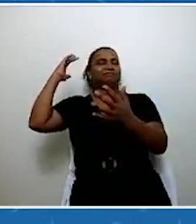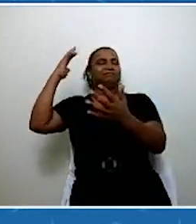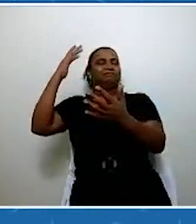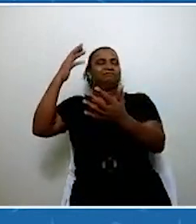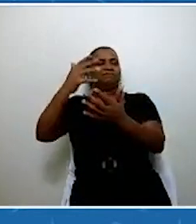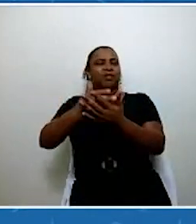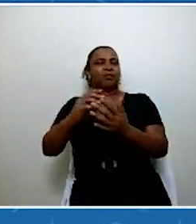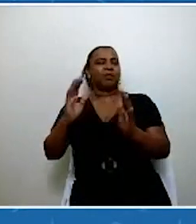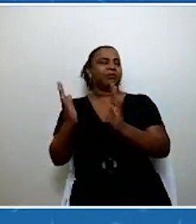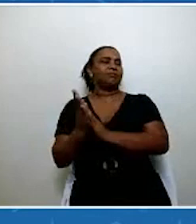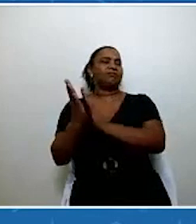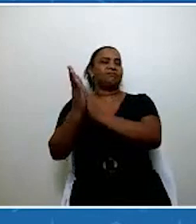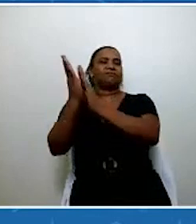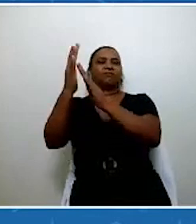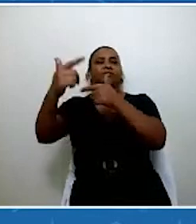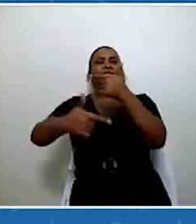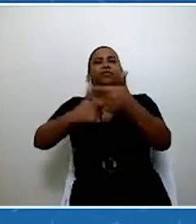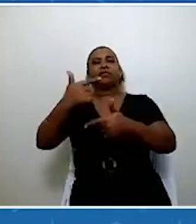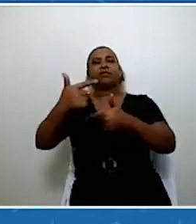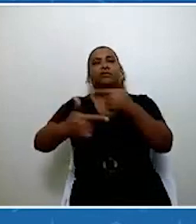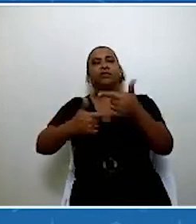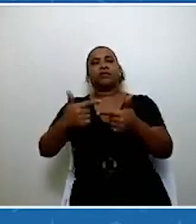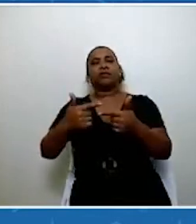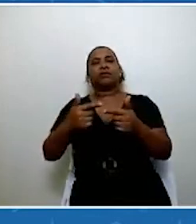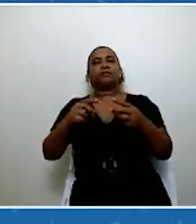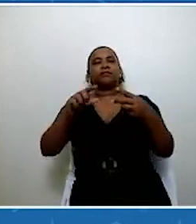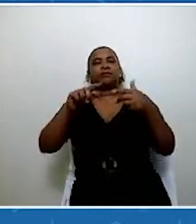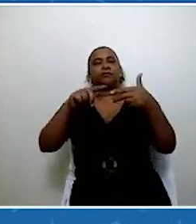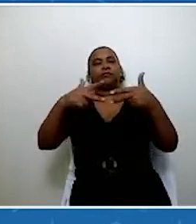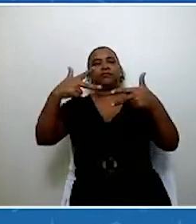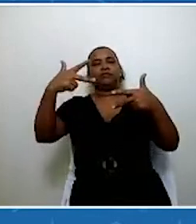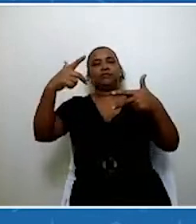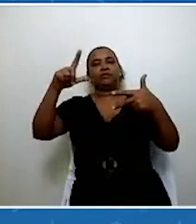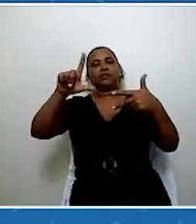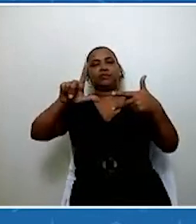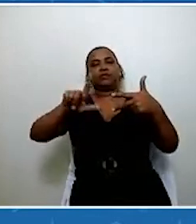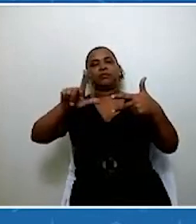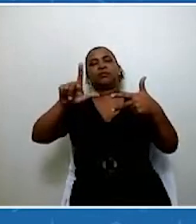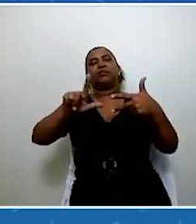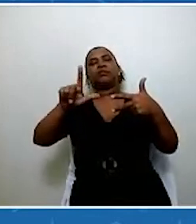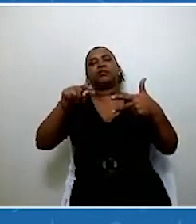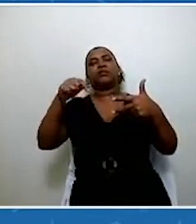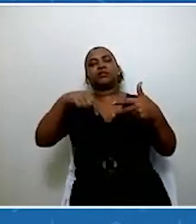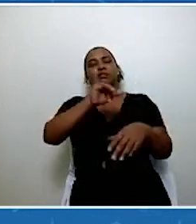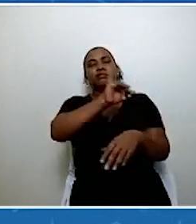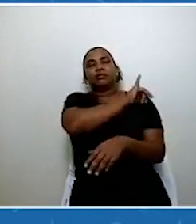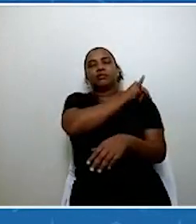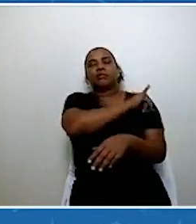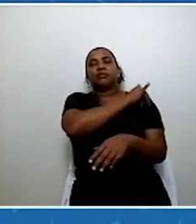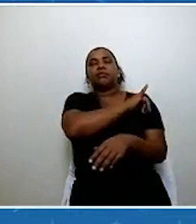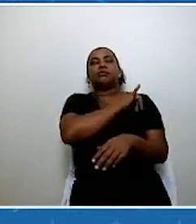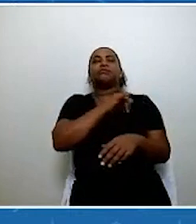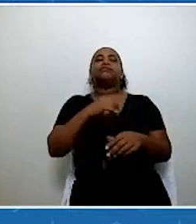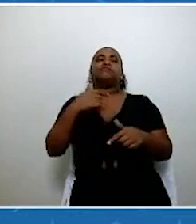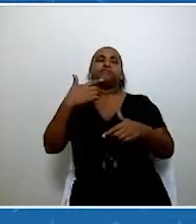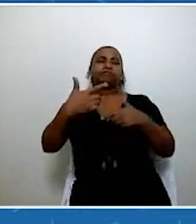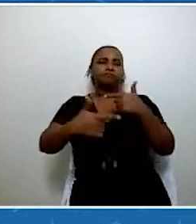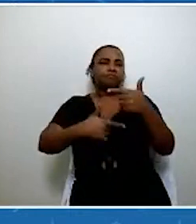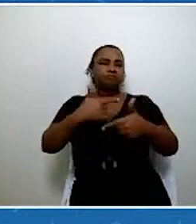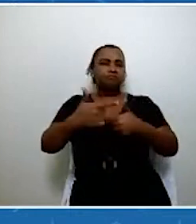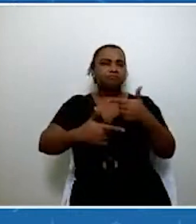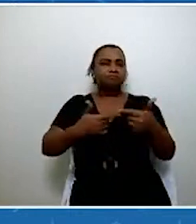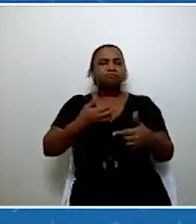Legislativo aqui no Estado do Rio de Janeiro. A nossa boa prática nesse processo de mudança é justamente um olhar para a questão